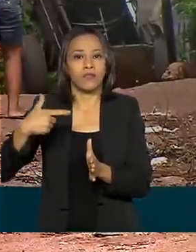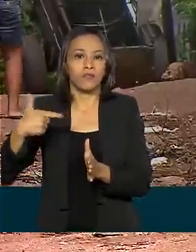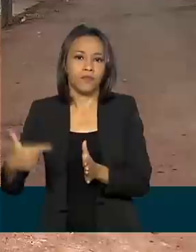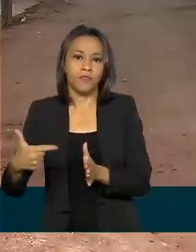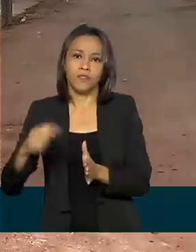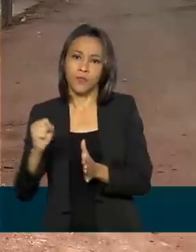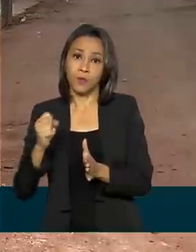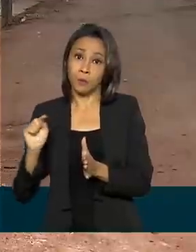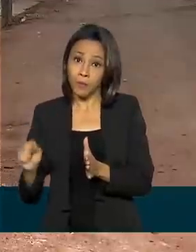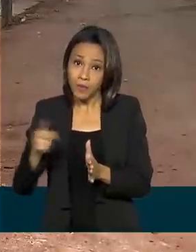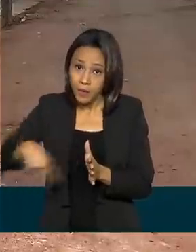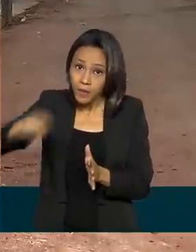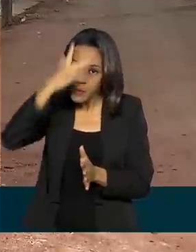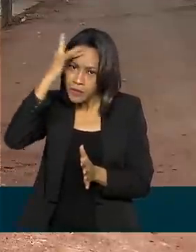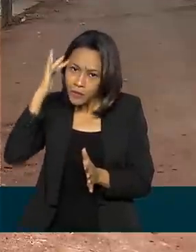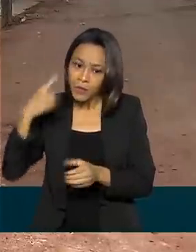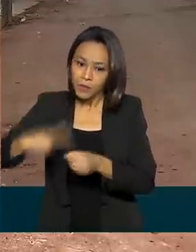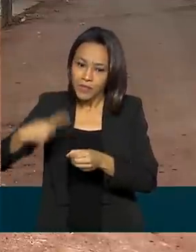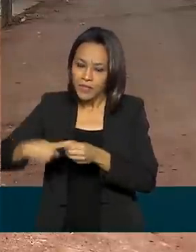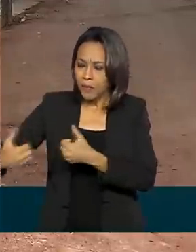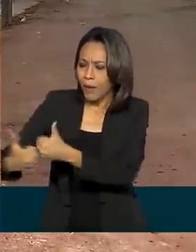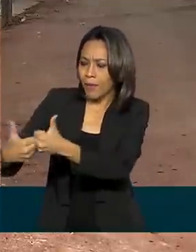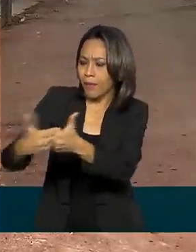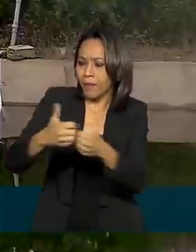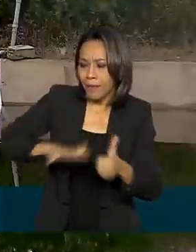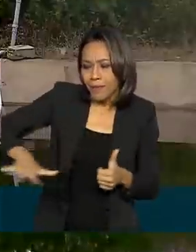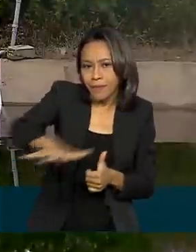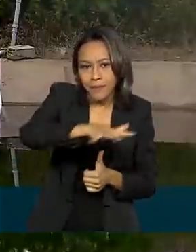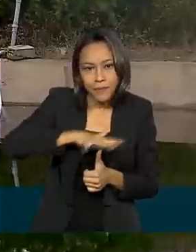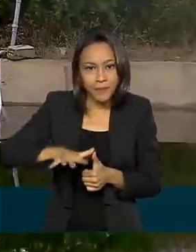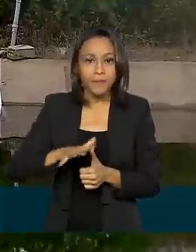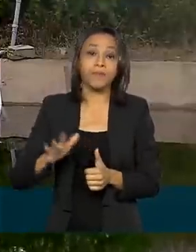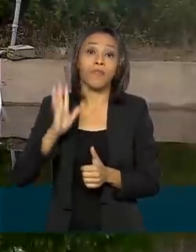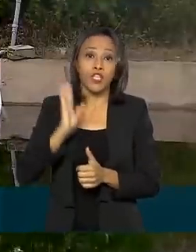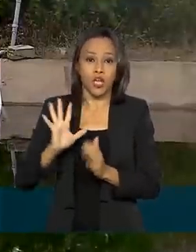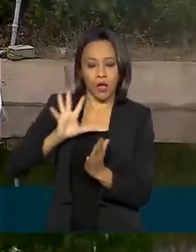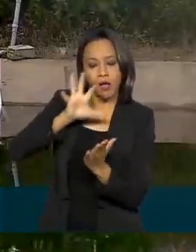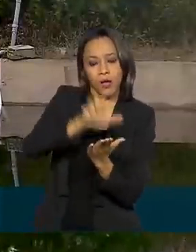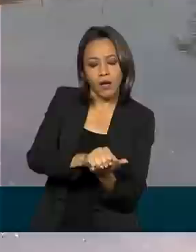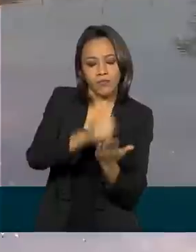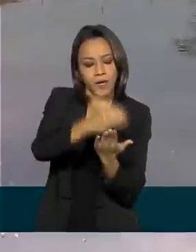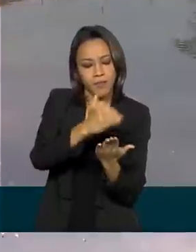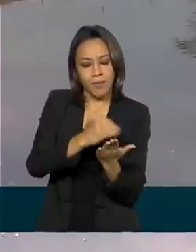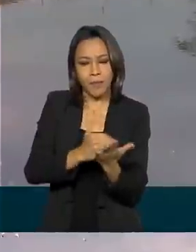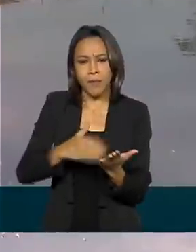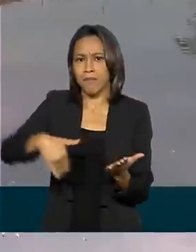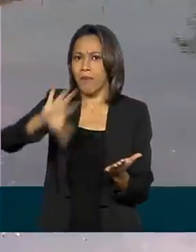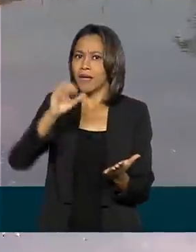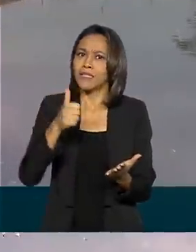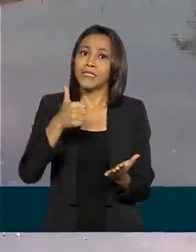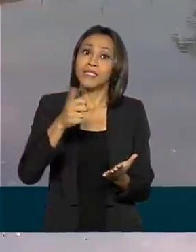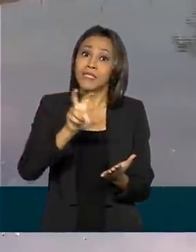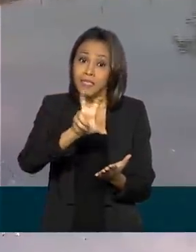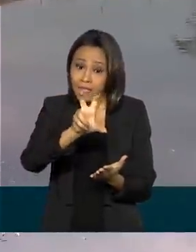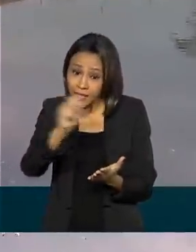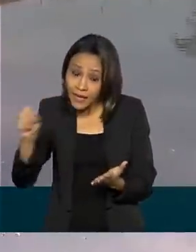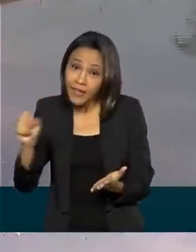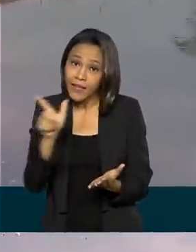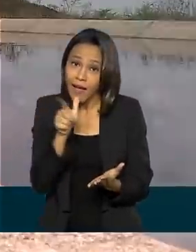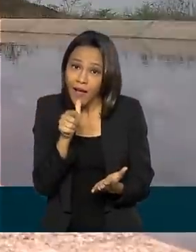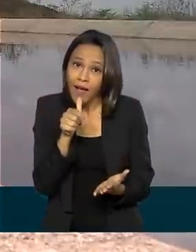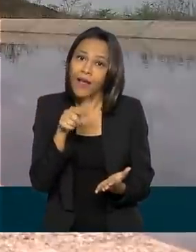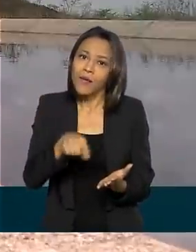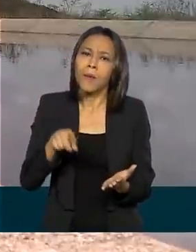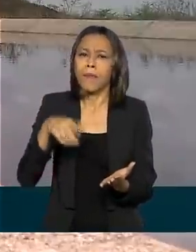pessoas nos municípios da região do Alto Sertão. Já são registradas mais de 500 captações para produtores